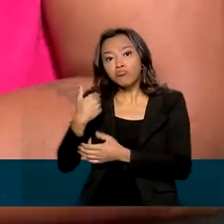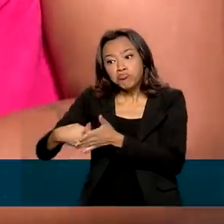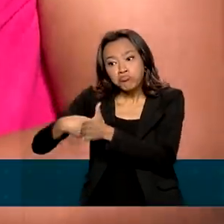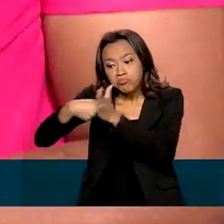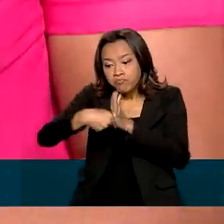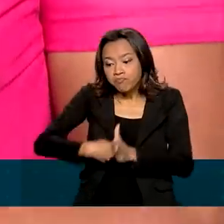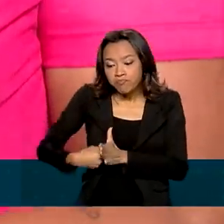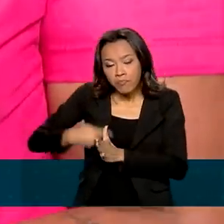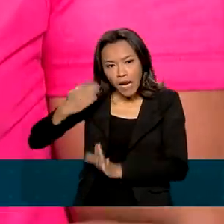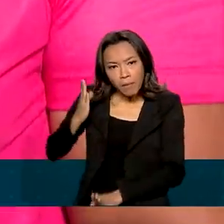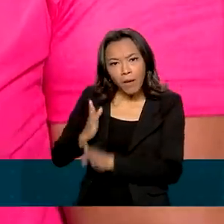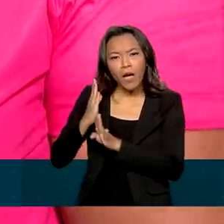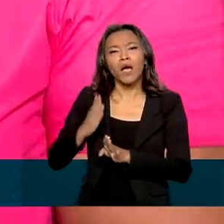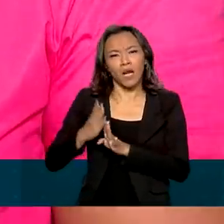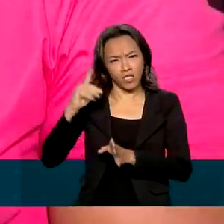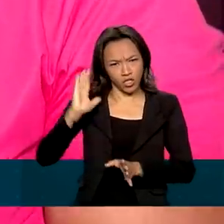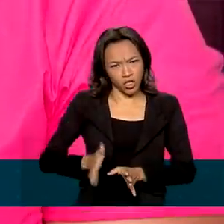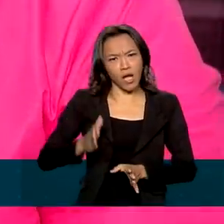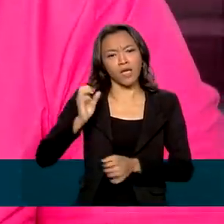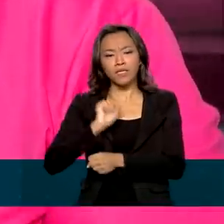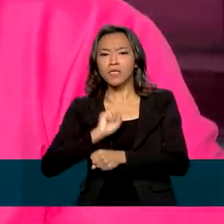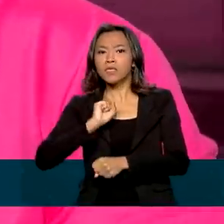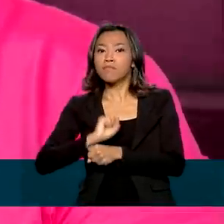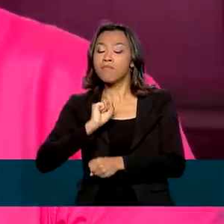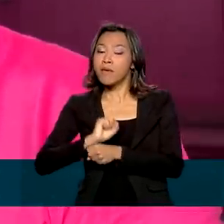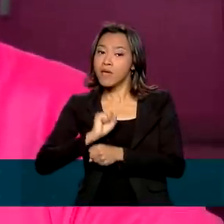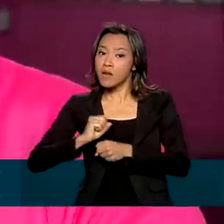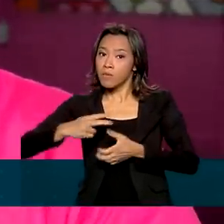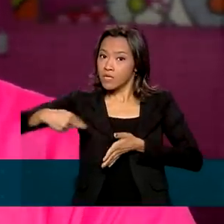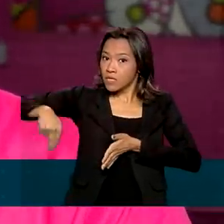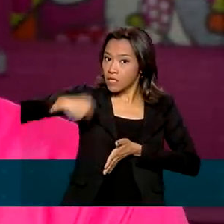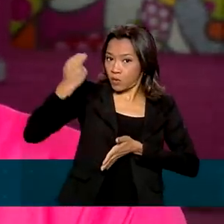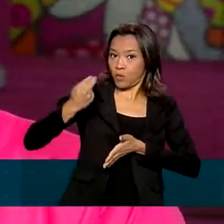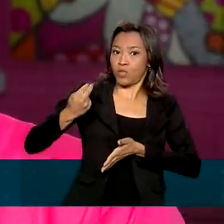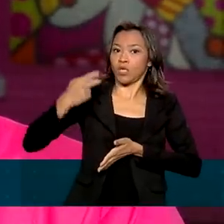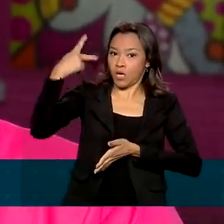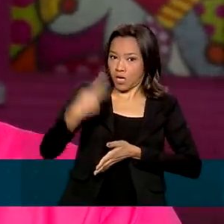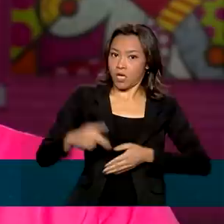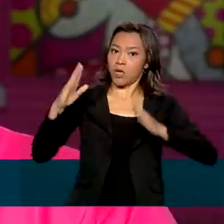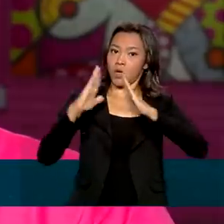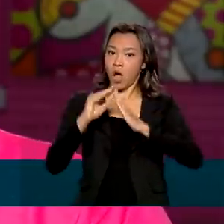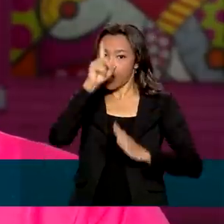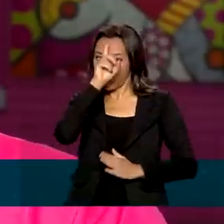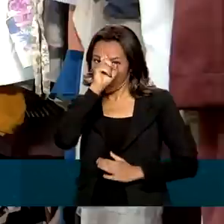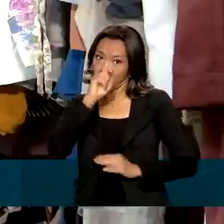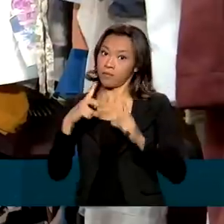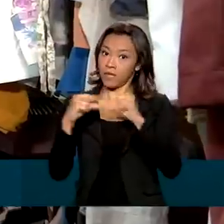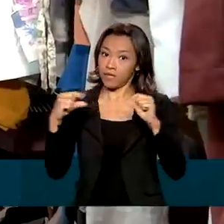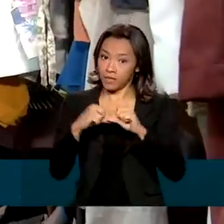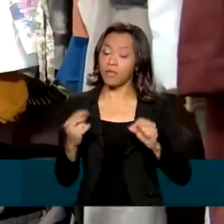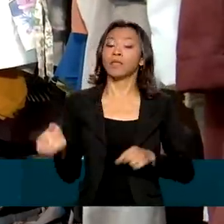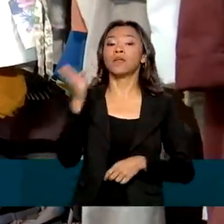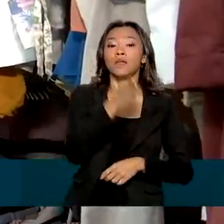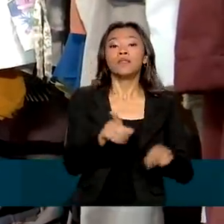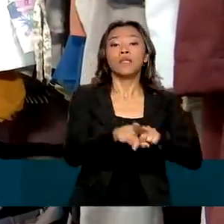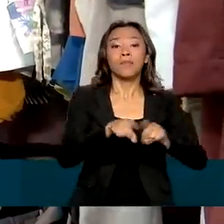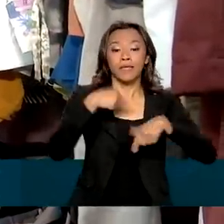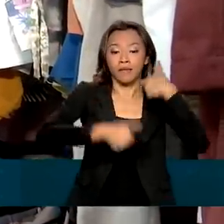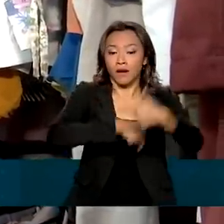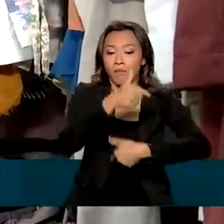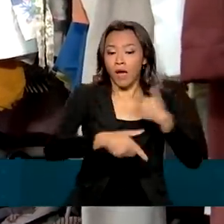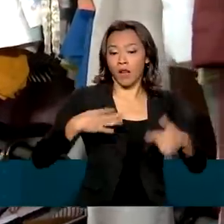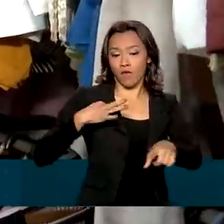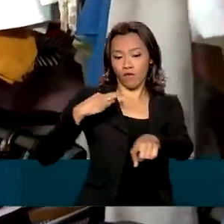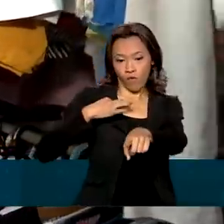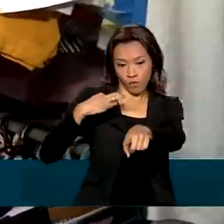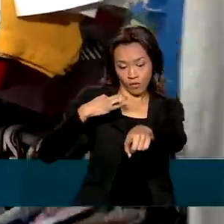quimioterapia e espera uma cirurgia de retirada da mama em um hospital de Brasília. Além disso, trabalha como voluntária em